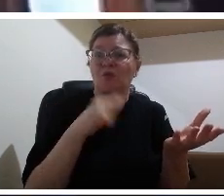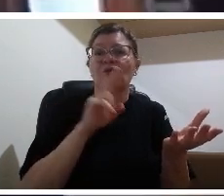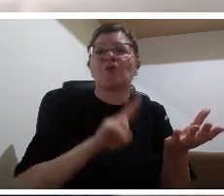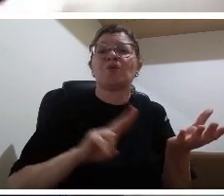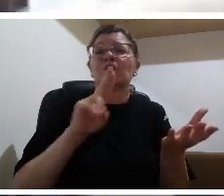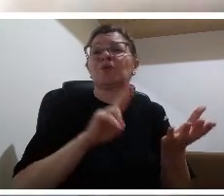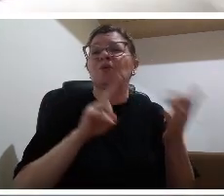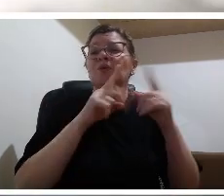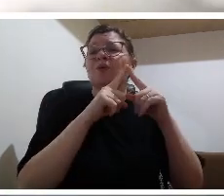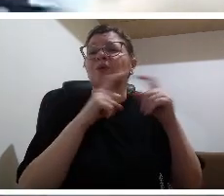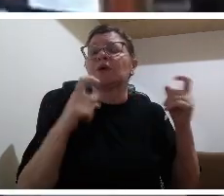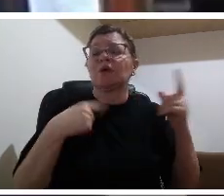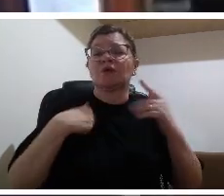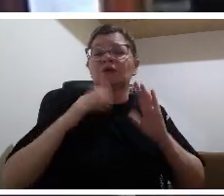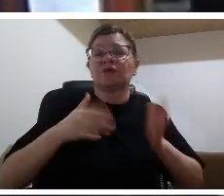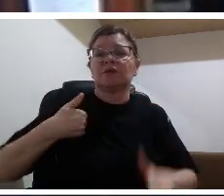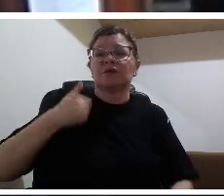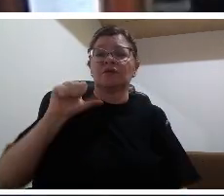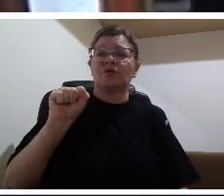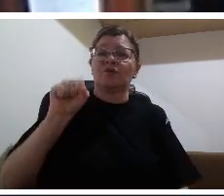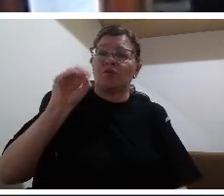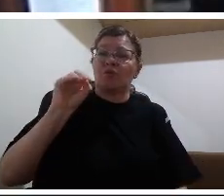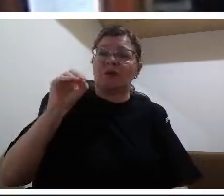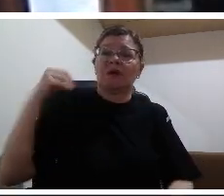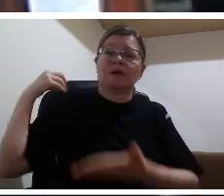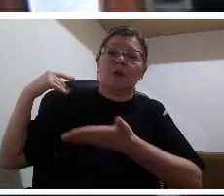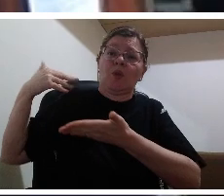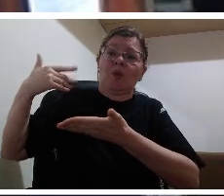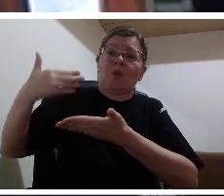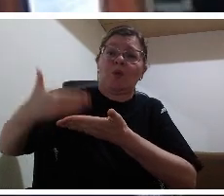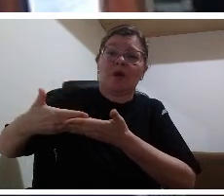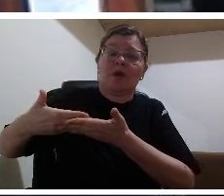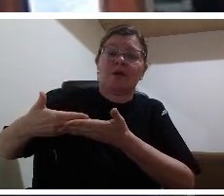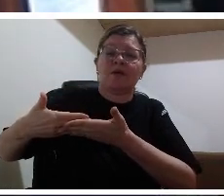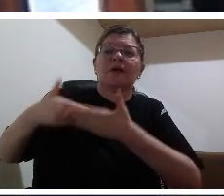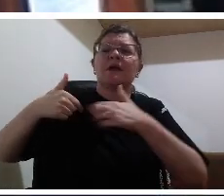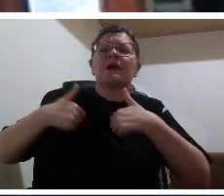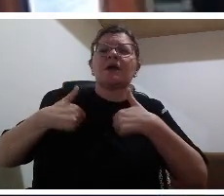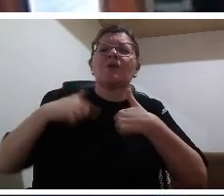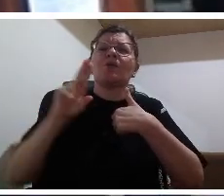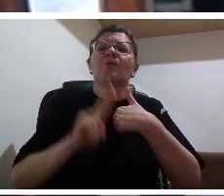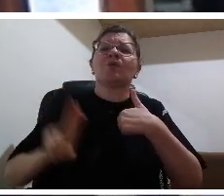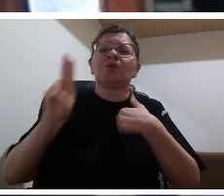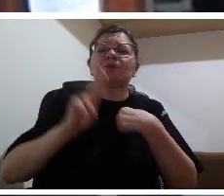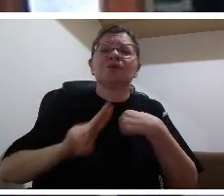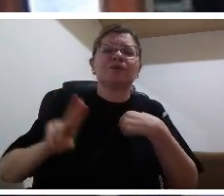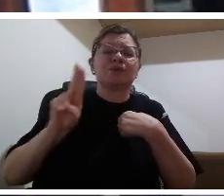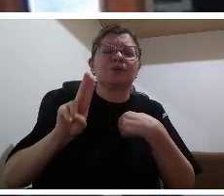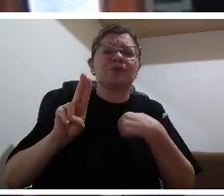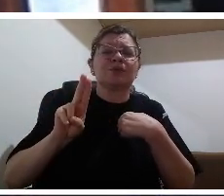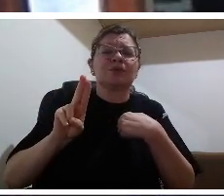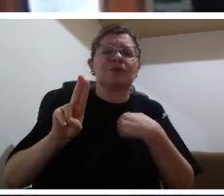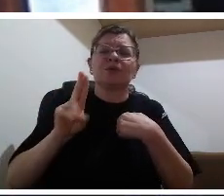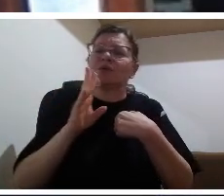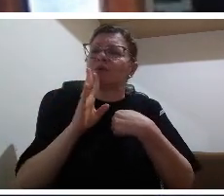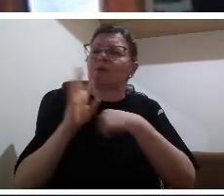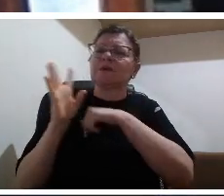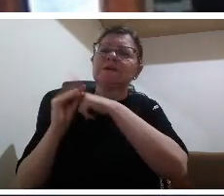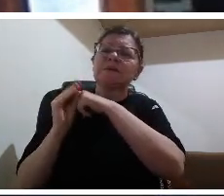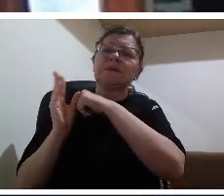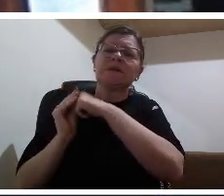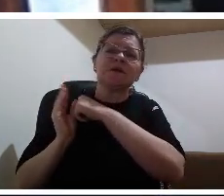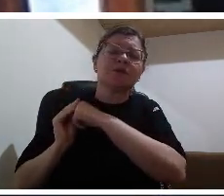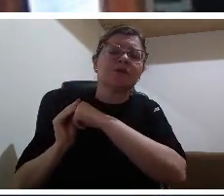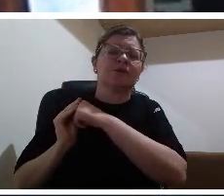conhecimento eu diria que no momento em que eu estudei era essencial ao menos para fazer prova e ser aprovado hoje